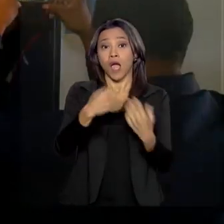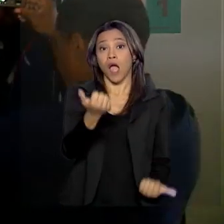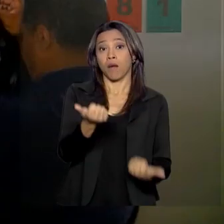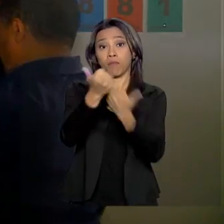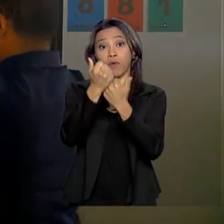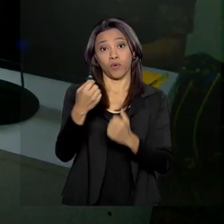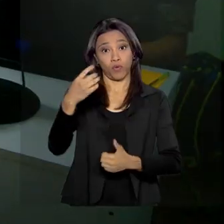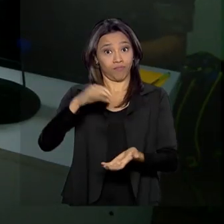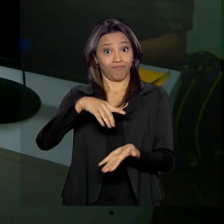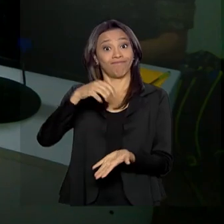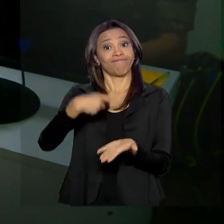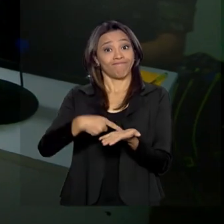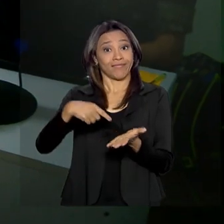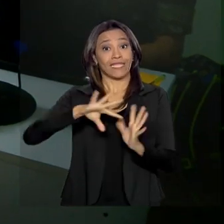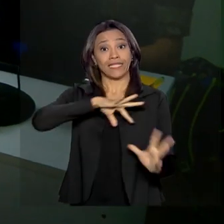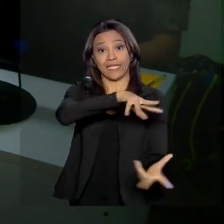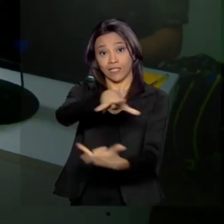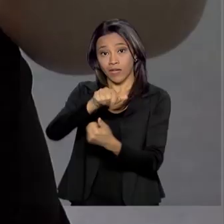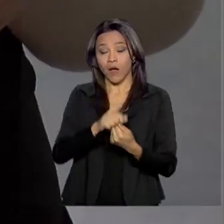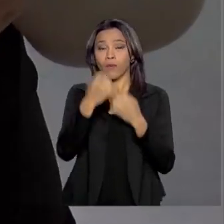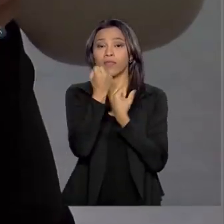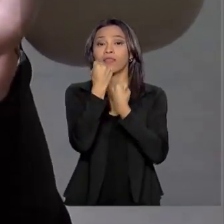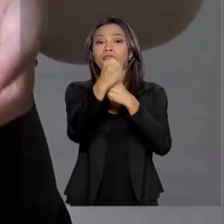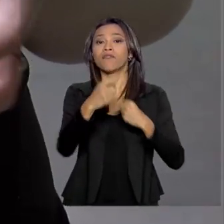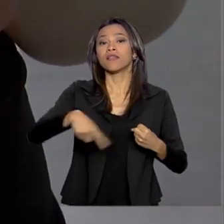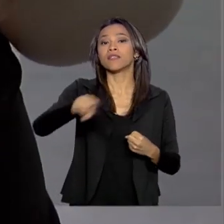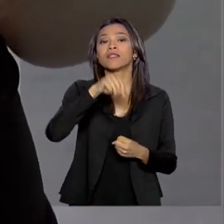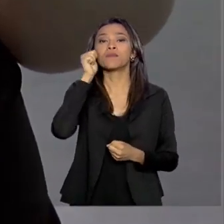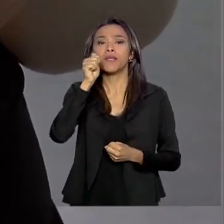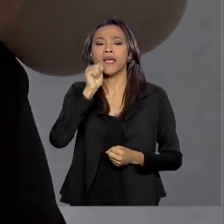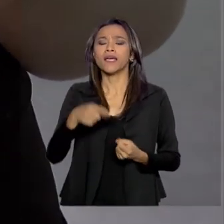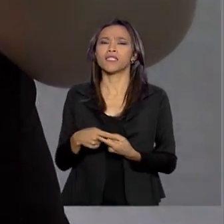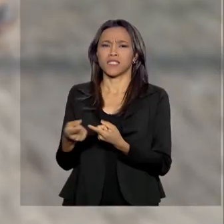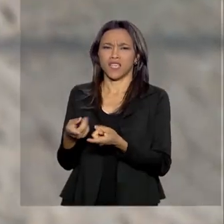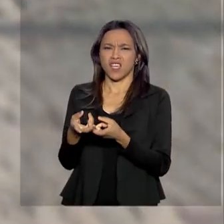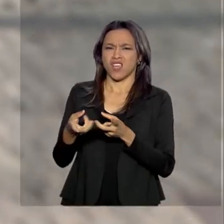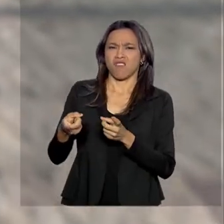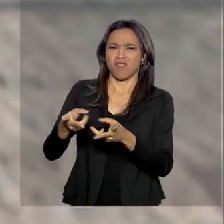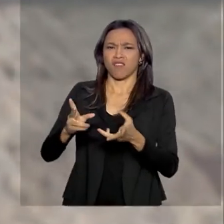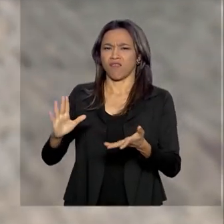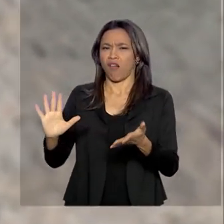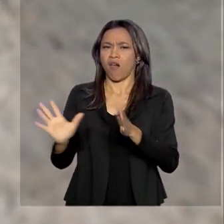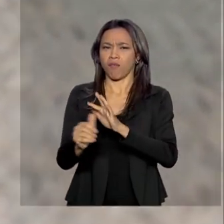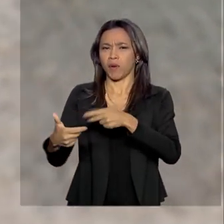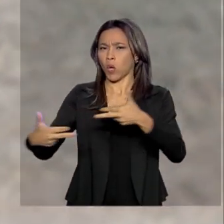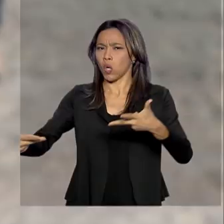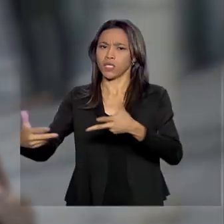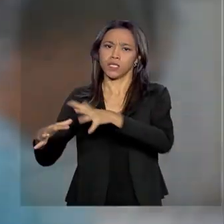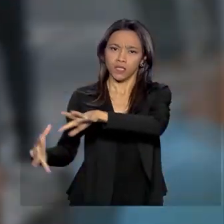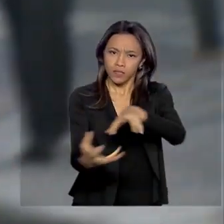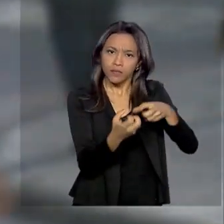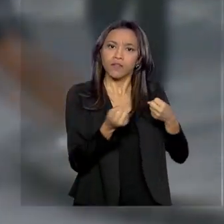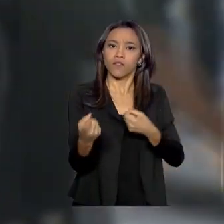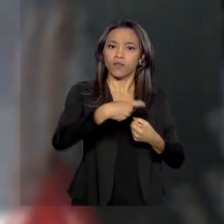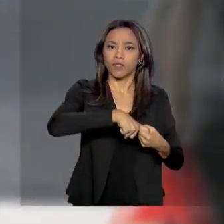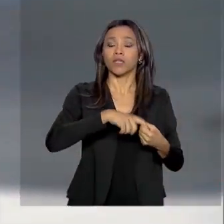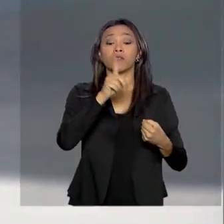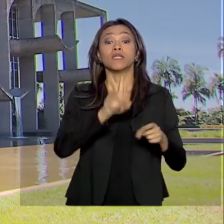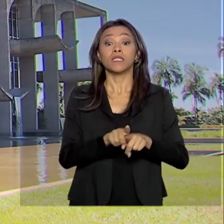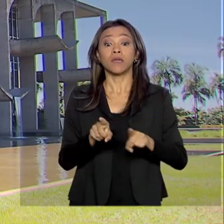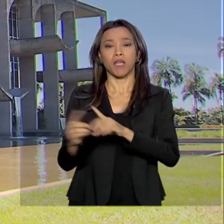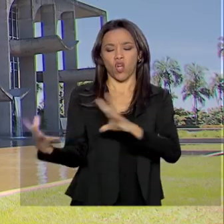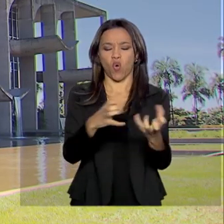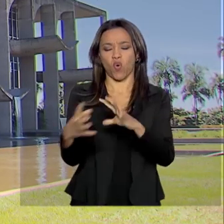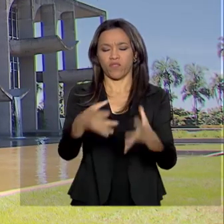internacional, defesa das mulheres, recuperação de ativos desviados do país, prevenção e solução de conflitos